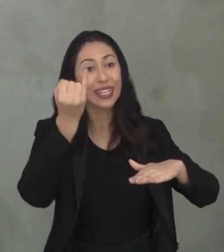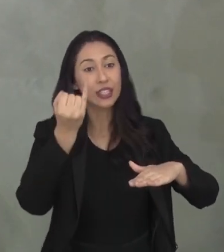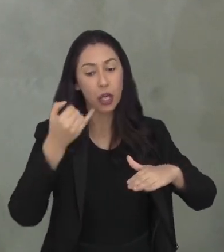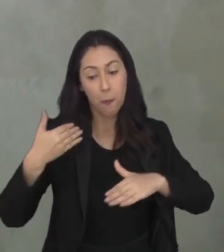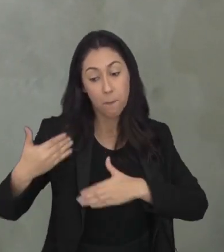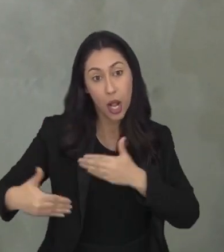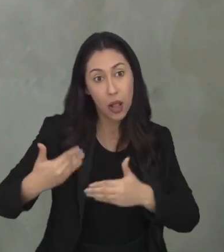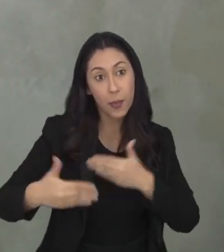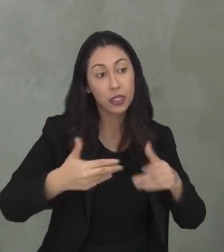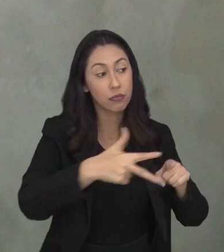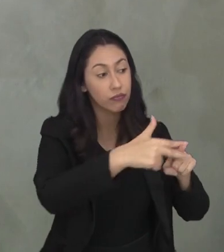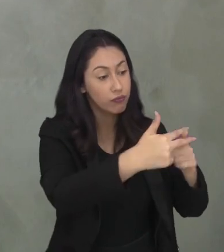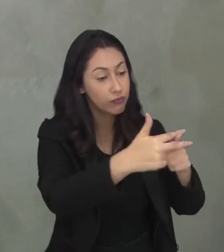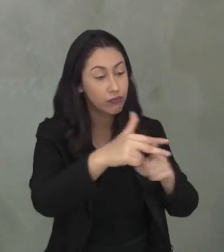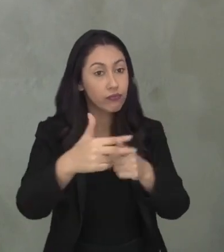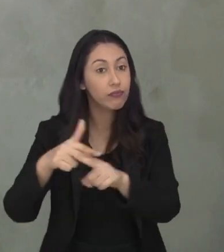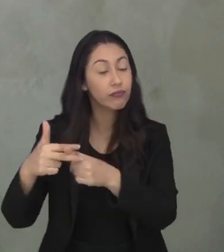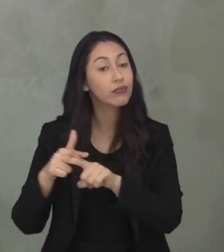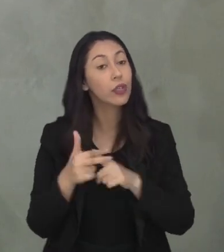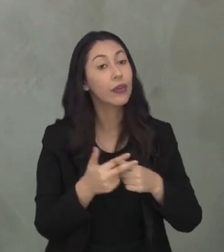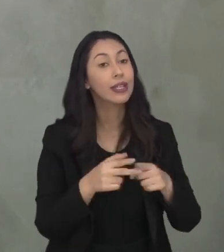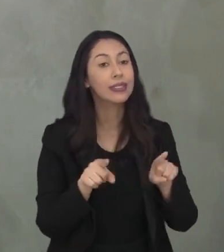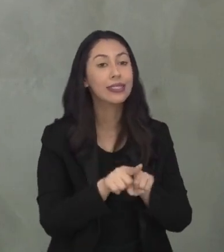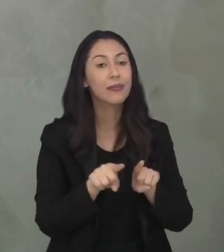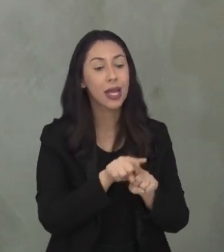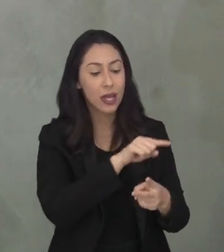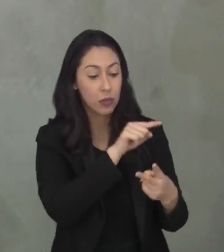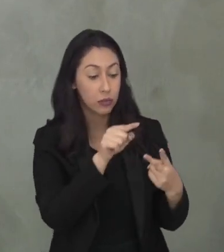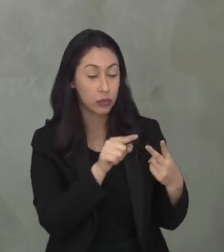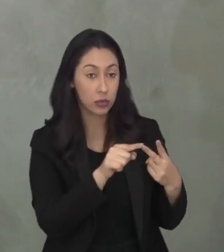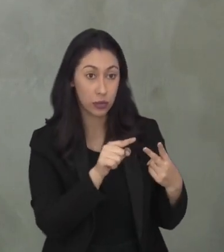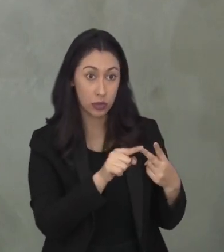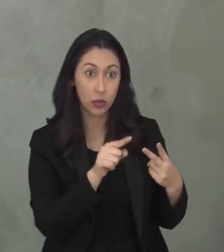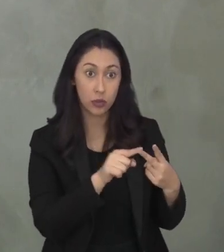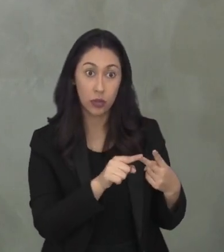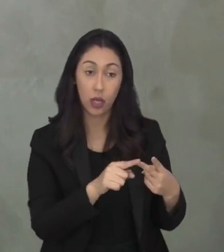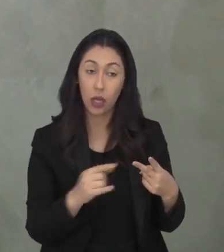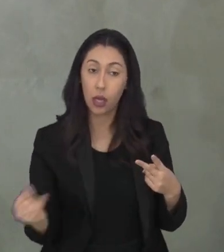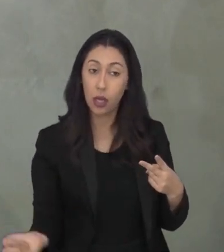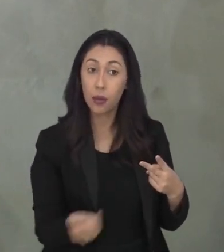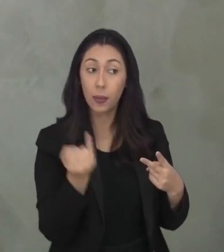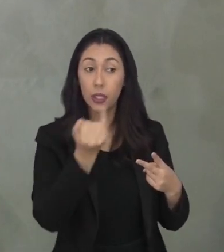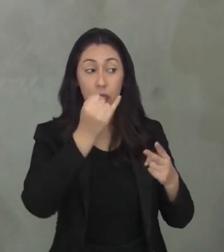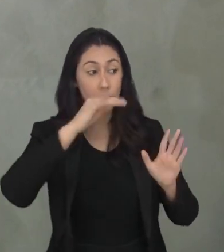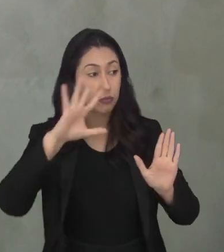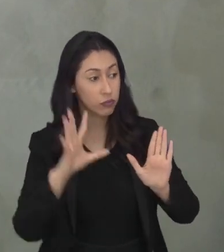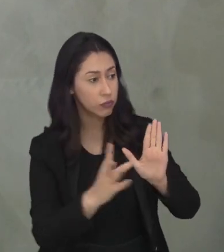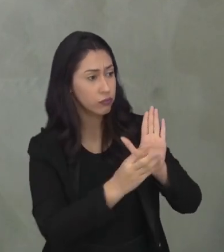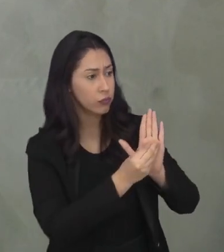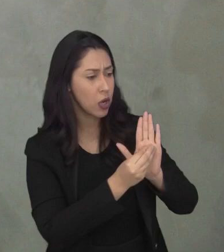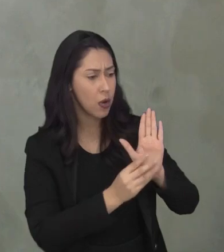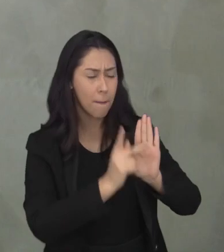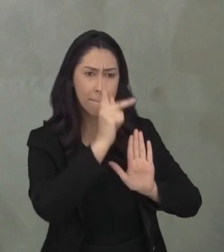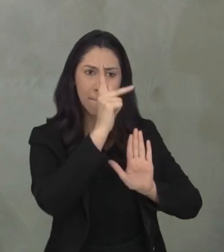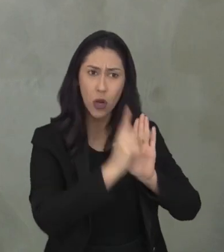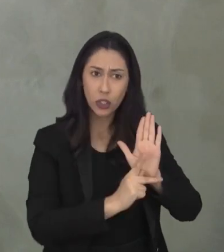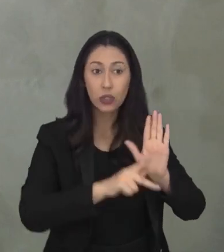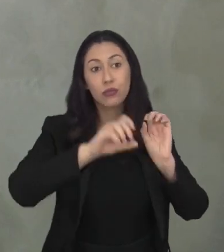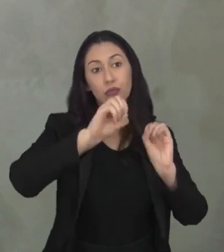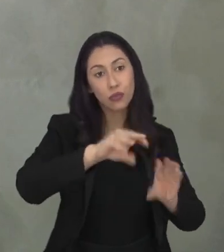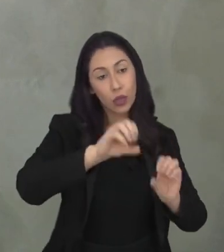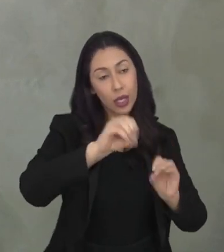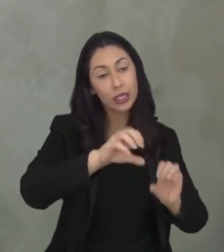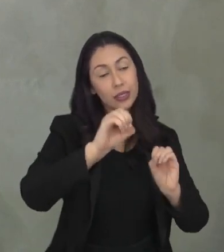para um processo primeiro de revitalização e segundo também é importante incluir nessas verbas o